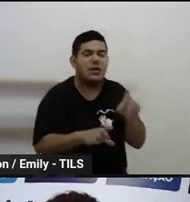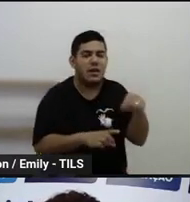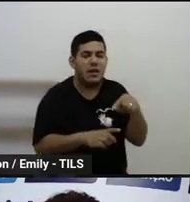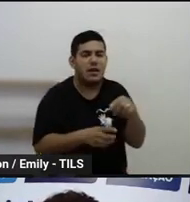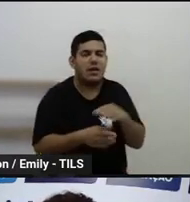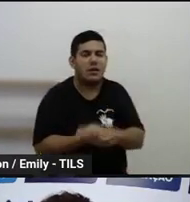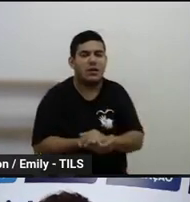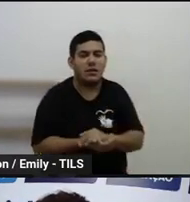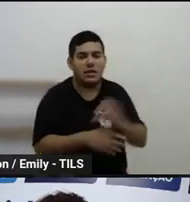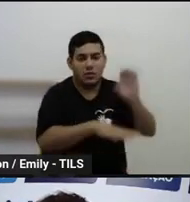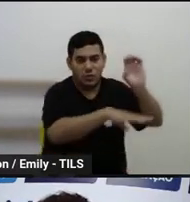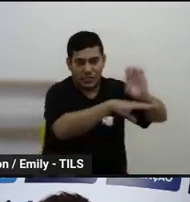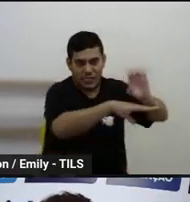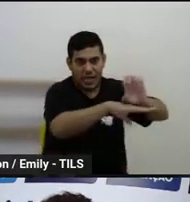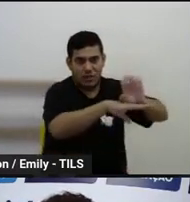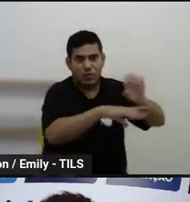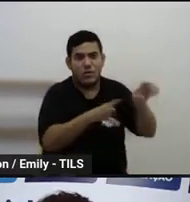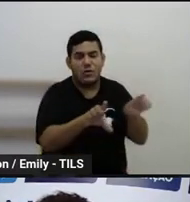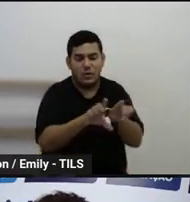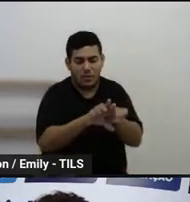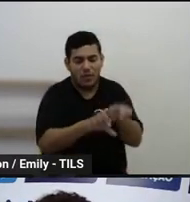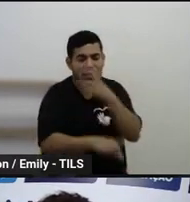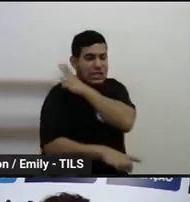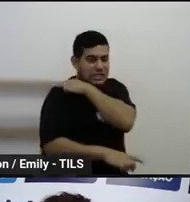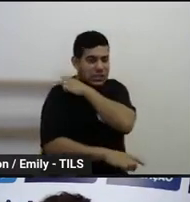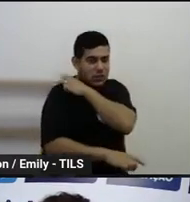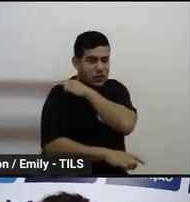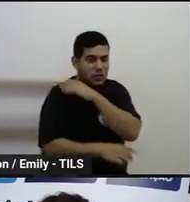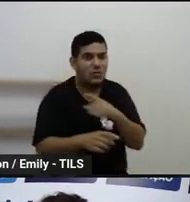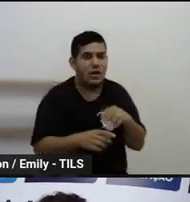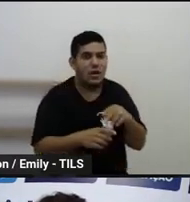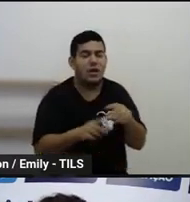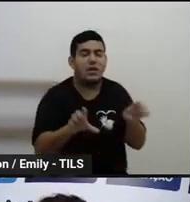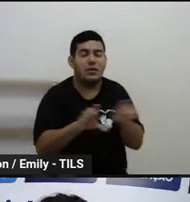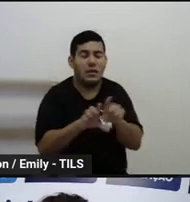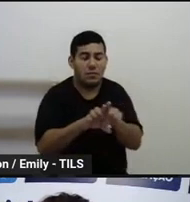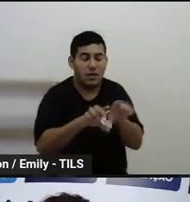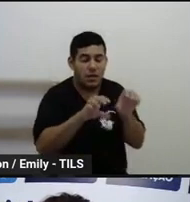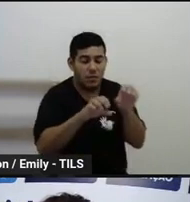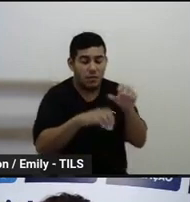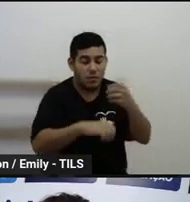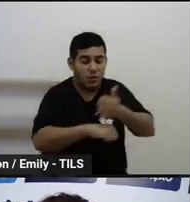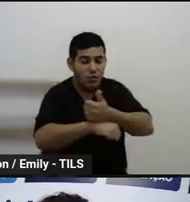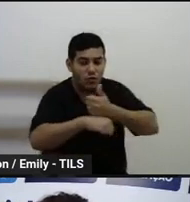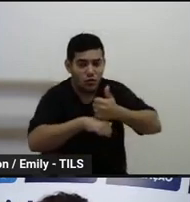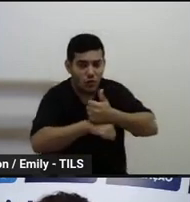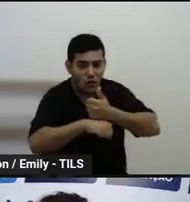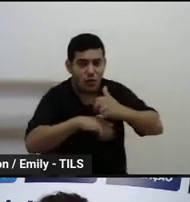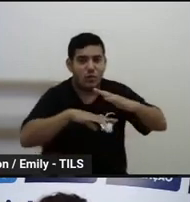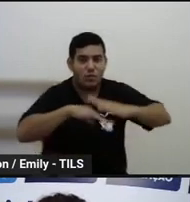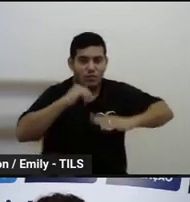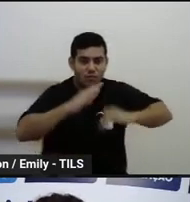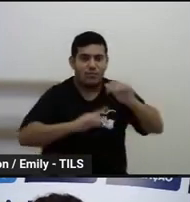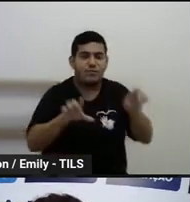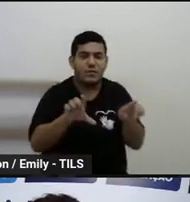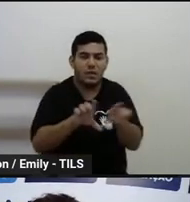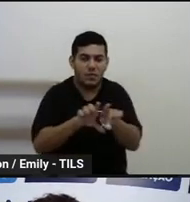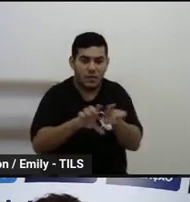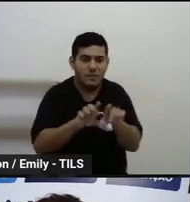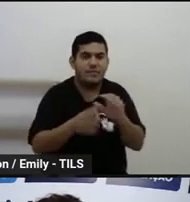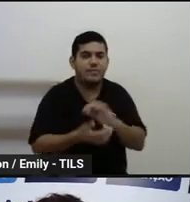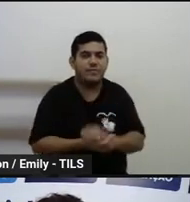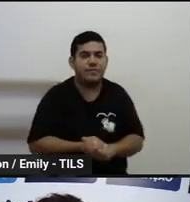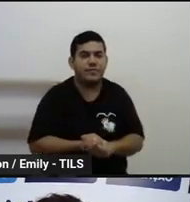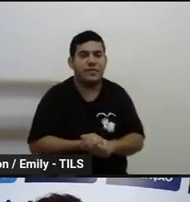os estudantes do Estado, né, e da educação profissional também. Em Feira de Santana,